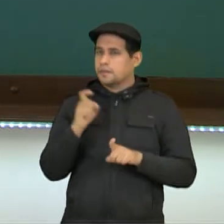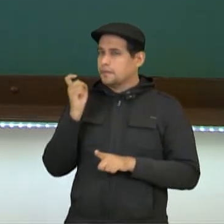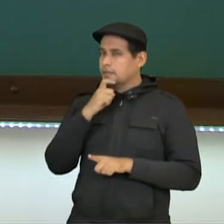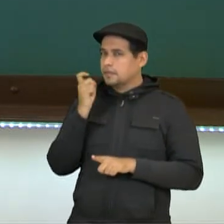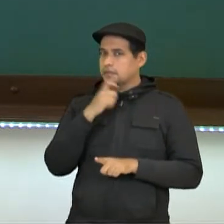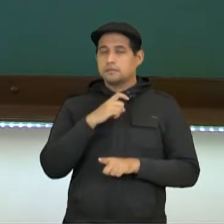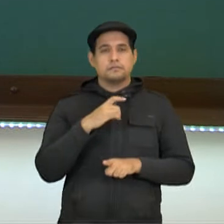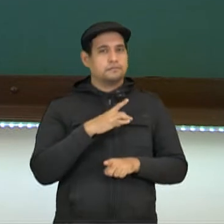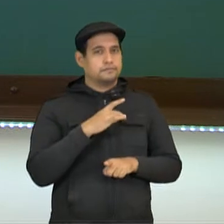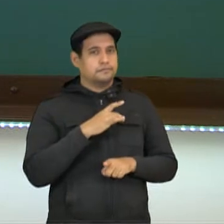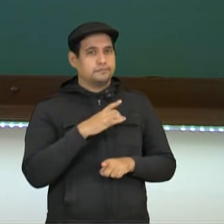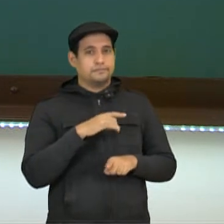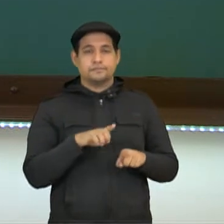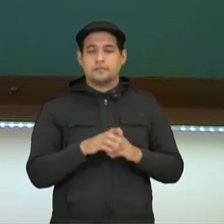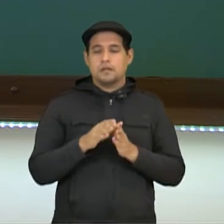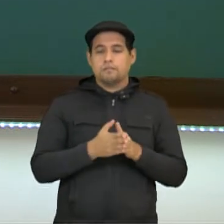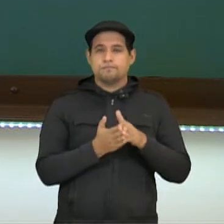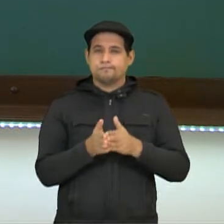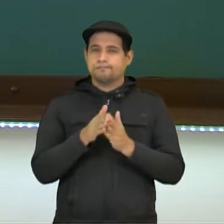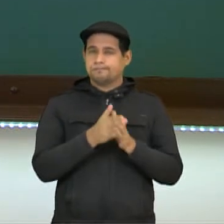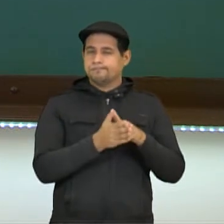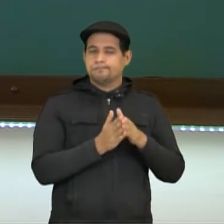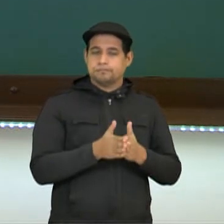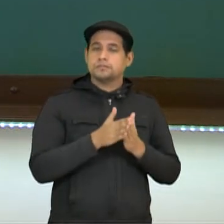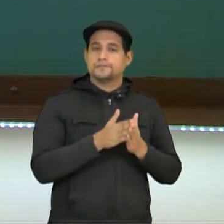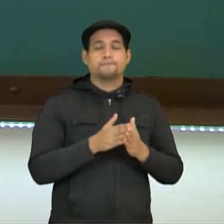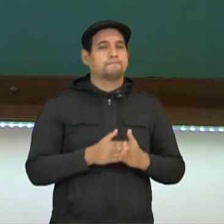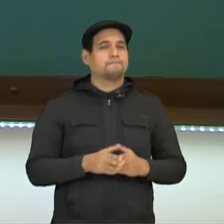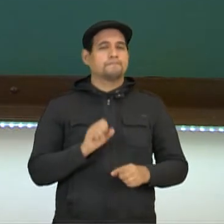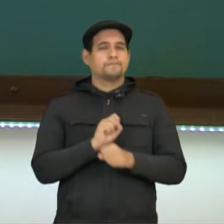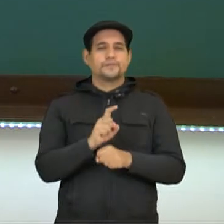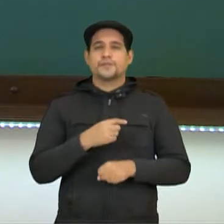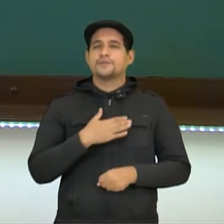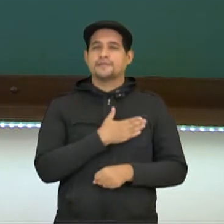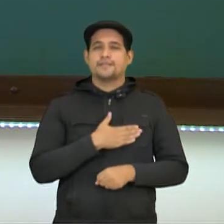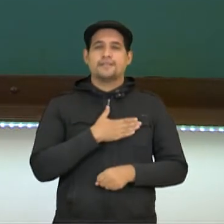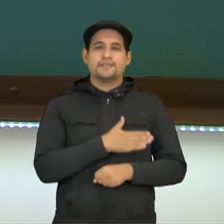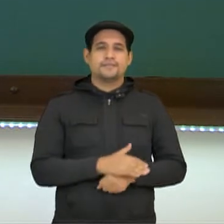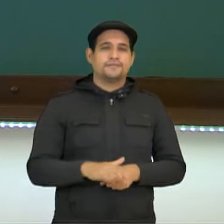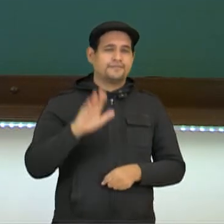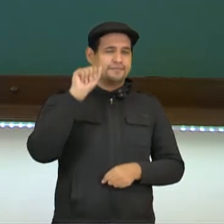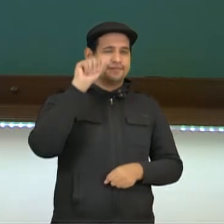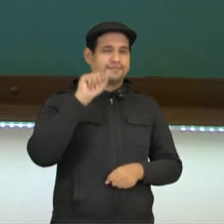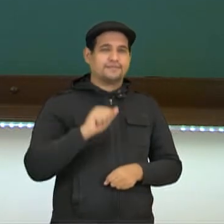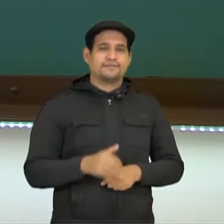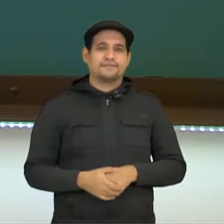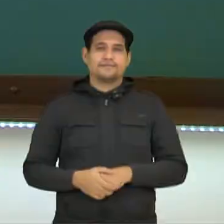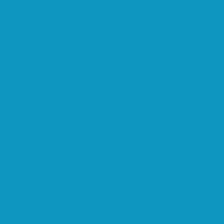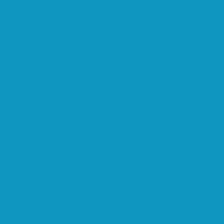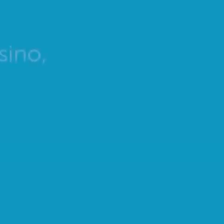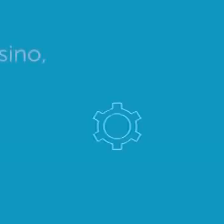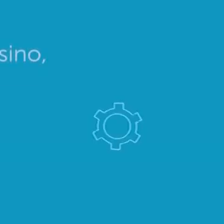enfrentados pelos navegadores nas grandes navegações. Espero que vocês tenham gostado e até a próxima!